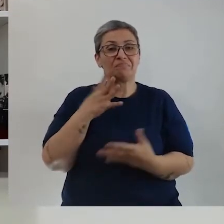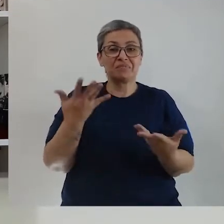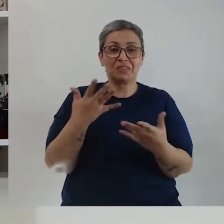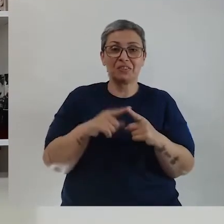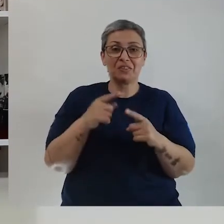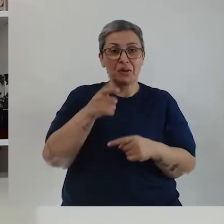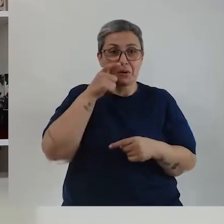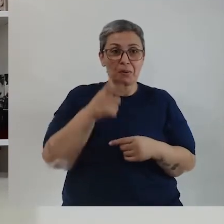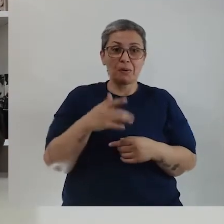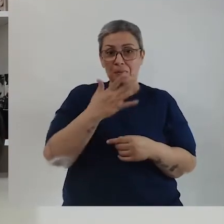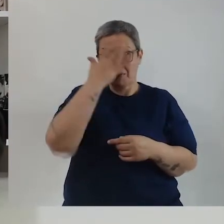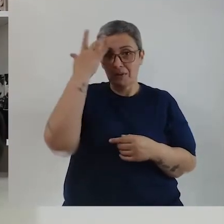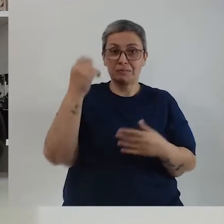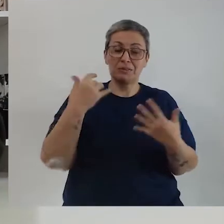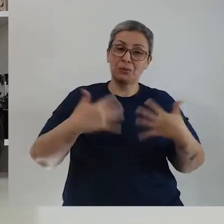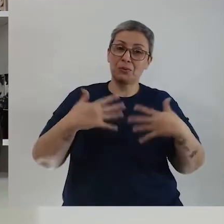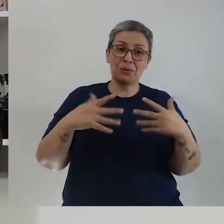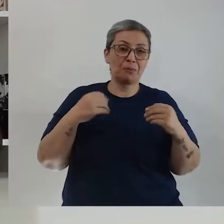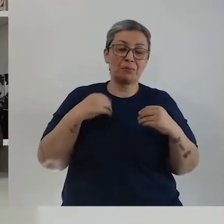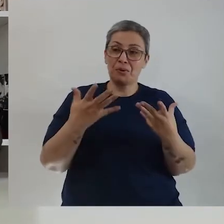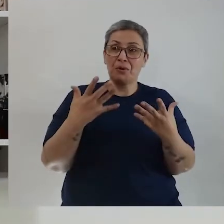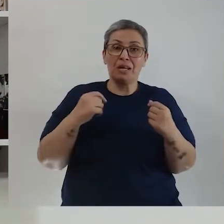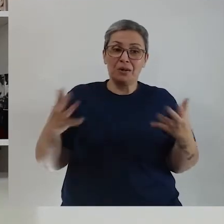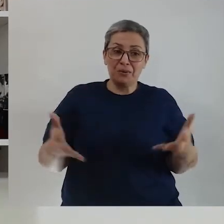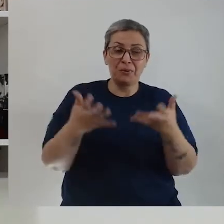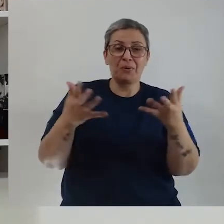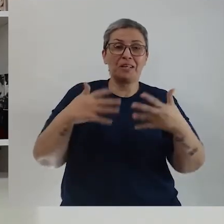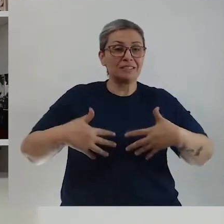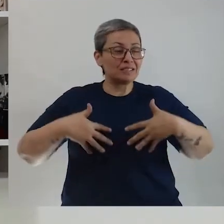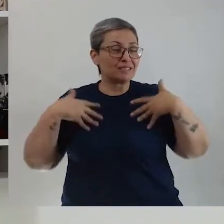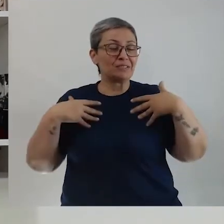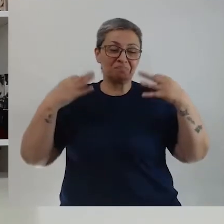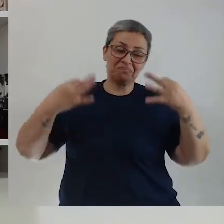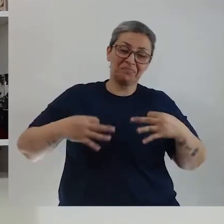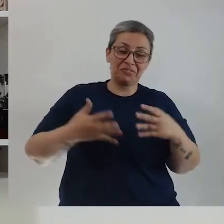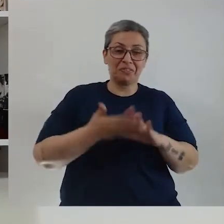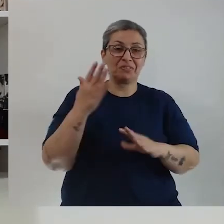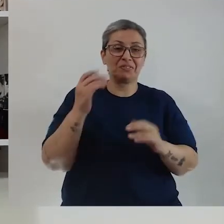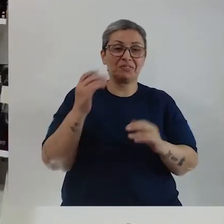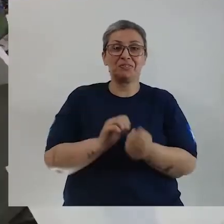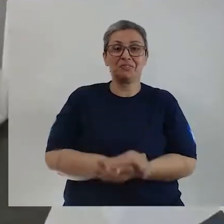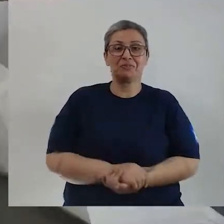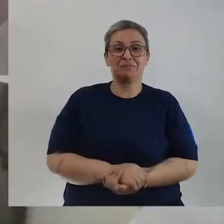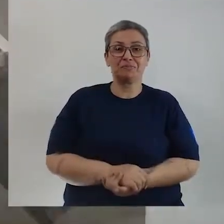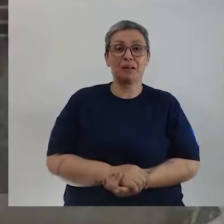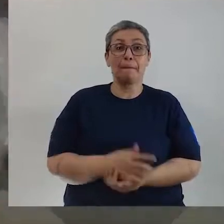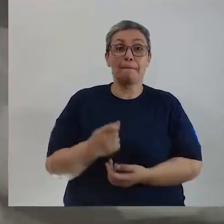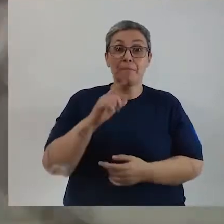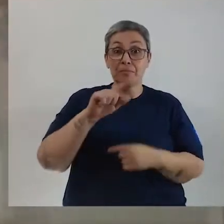muito bacana! Esse interesse das pessoas, pra mim, é um incentivo e é uma honra. Com certeza! Vou sim!